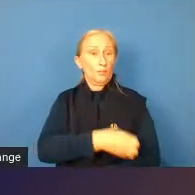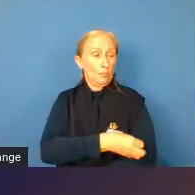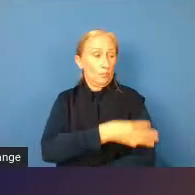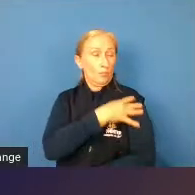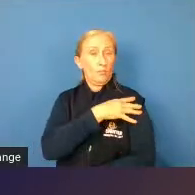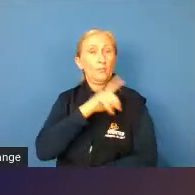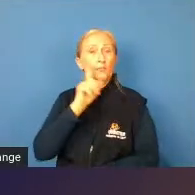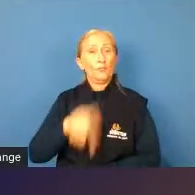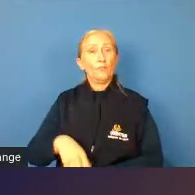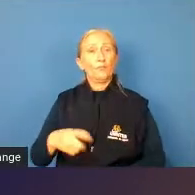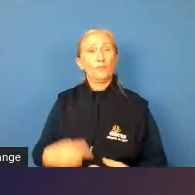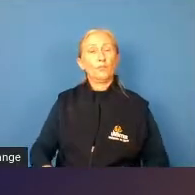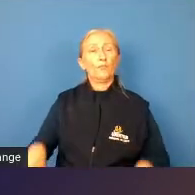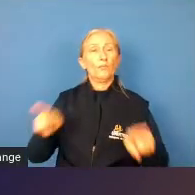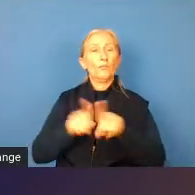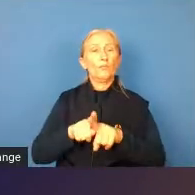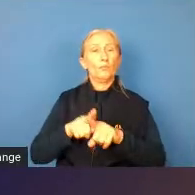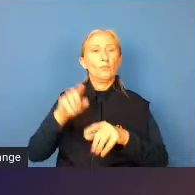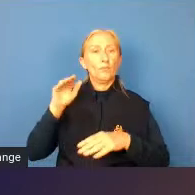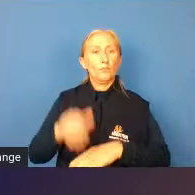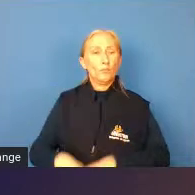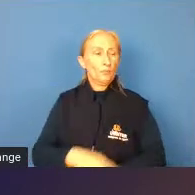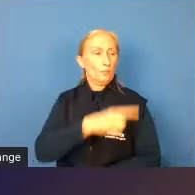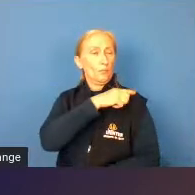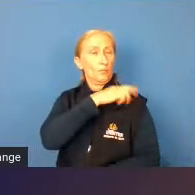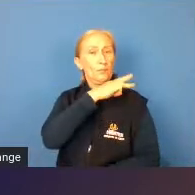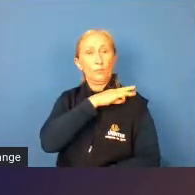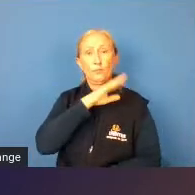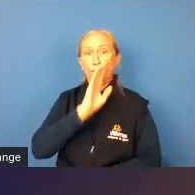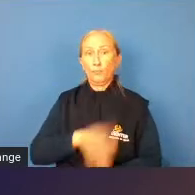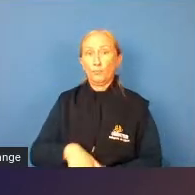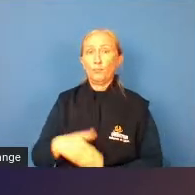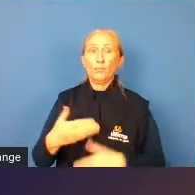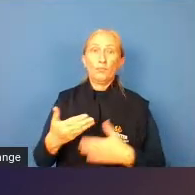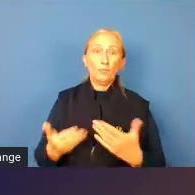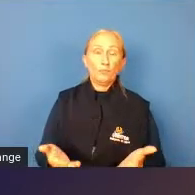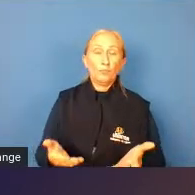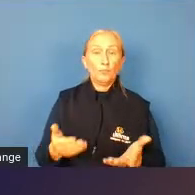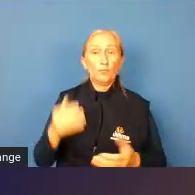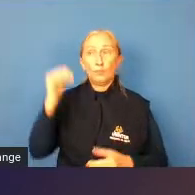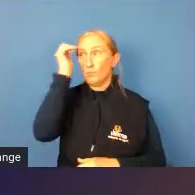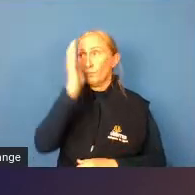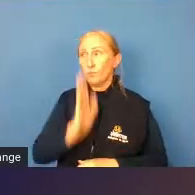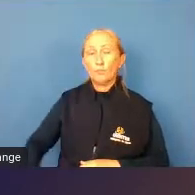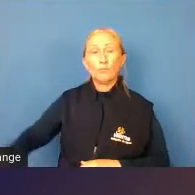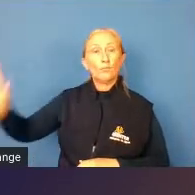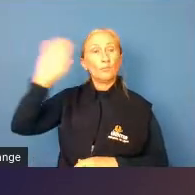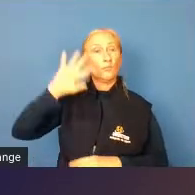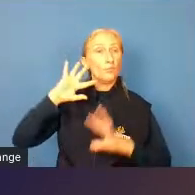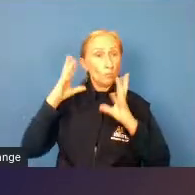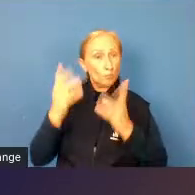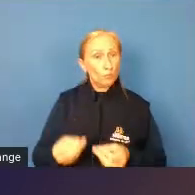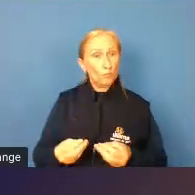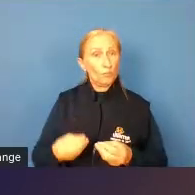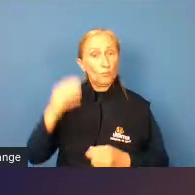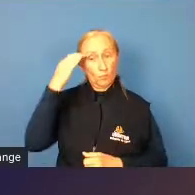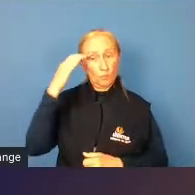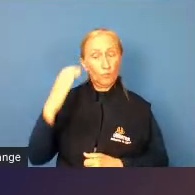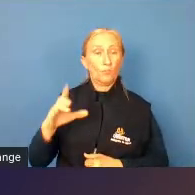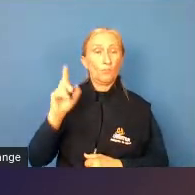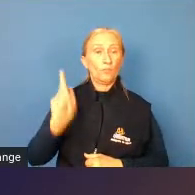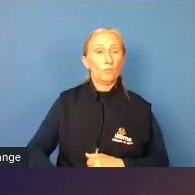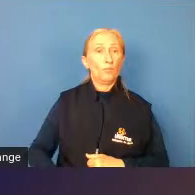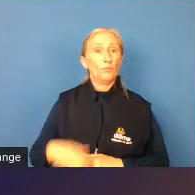mas ele volta a cair no ensino médio isso para o Brasil todo e para Curitiba